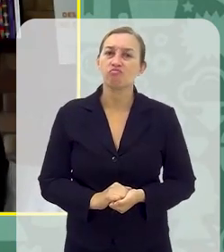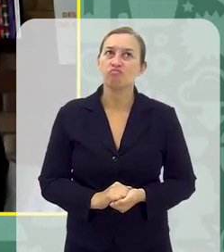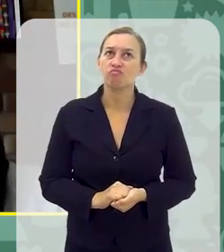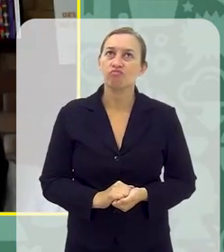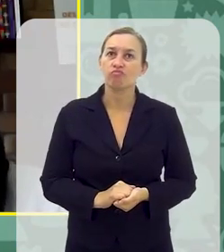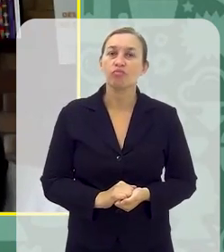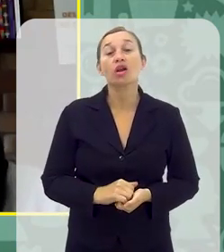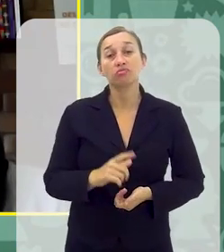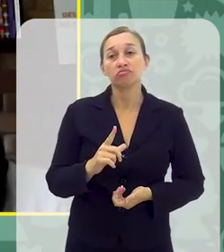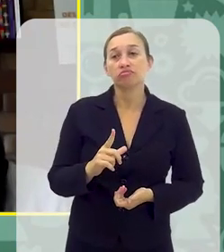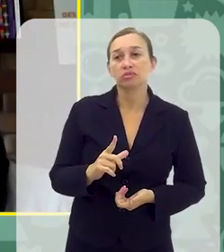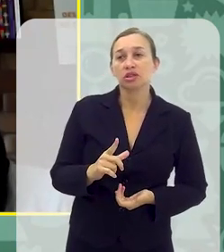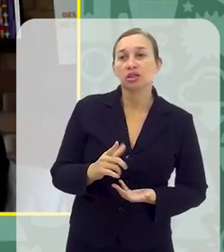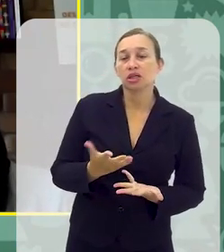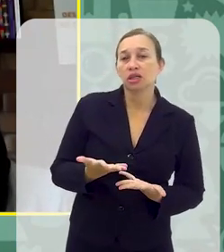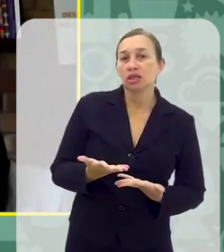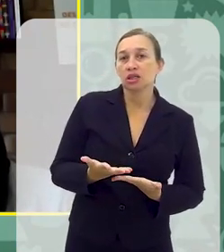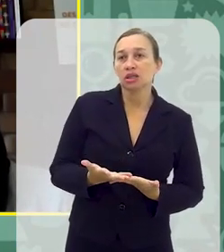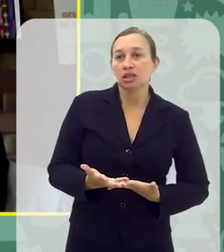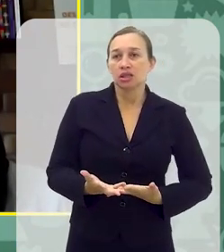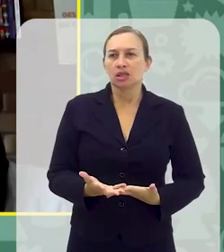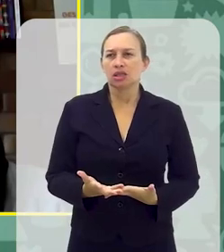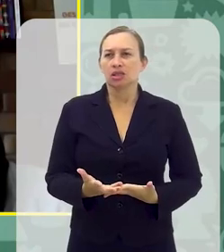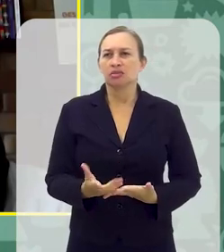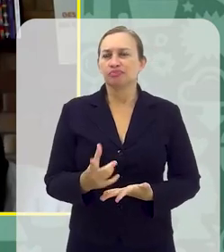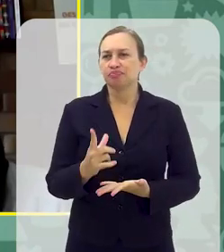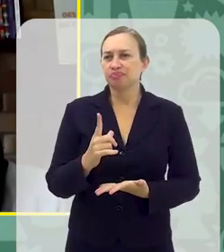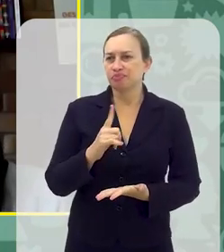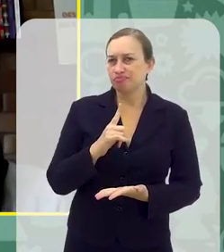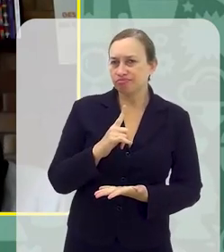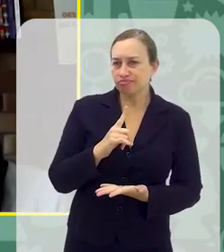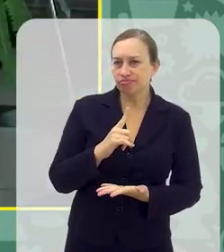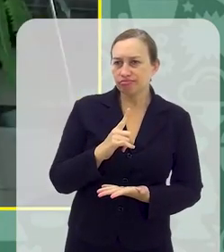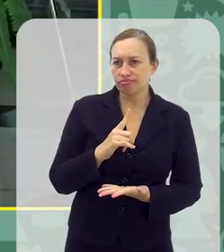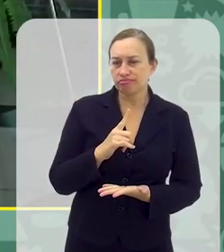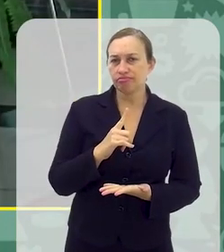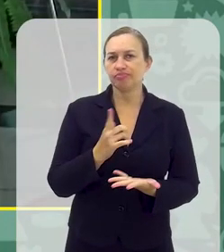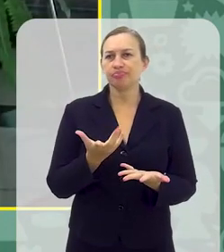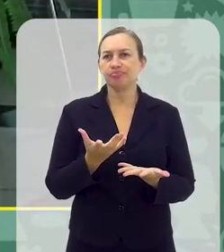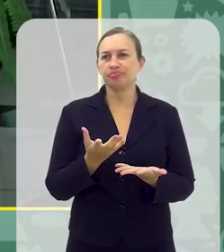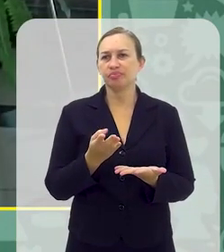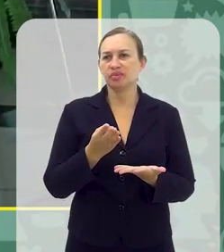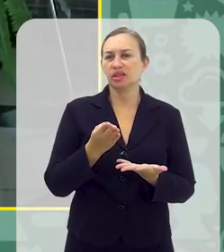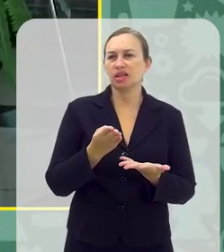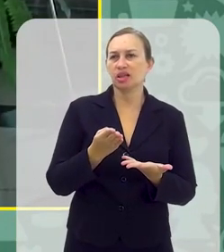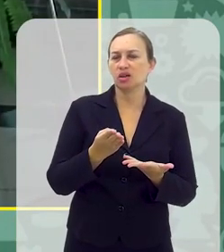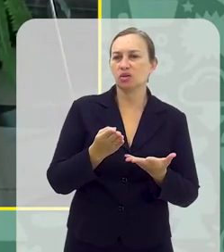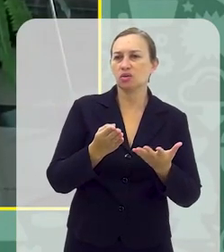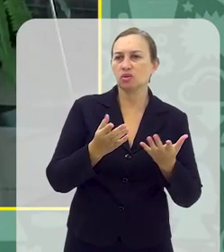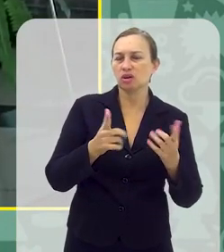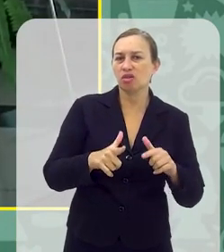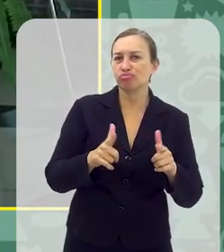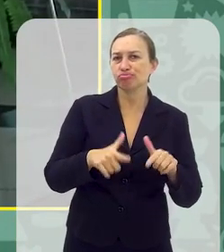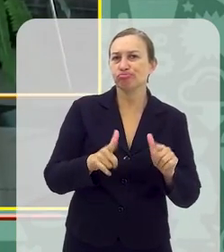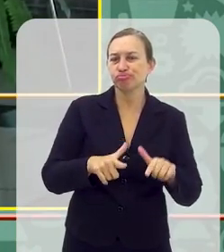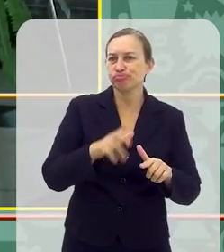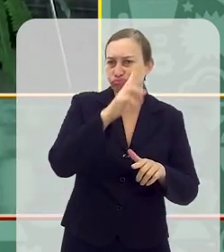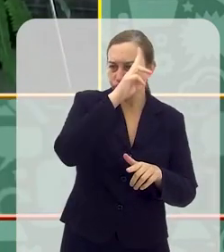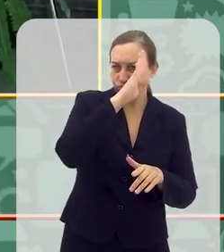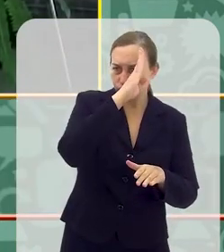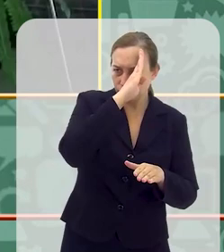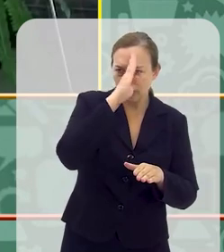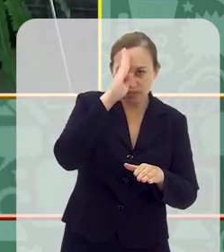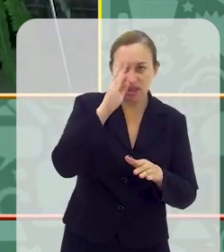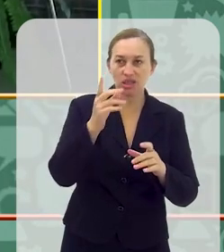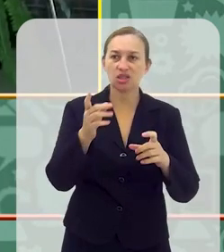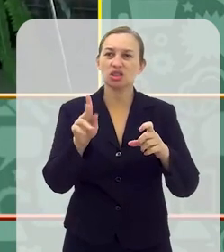Existe uma recomendação oficial das academias de pediatria, mas, a